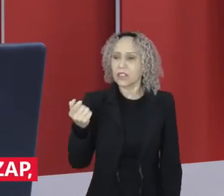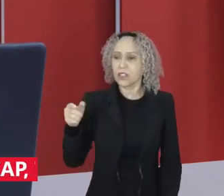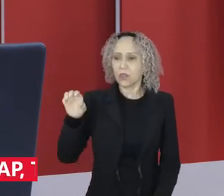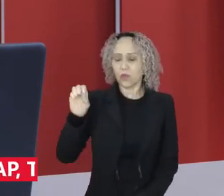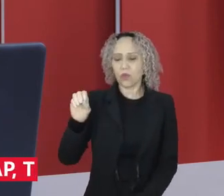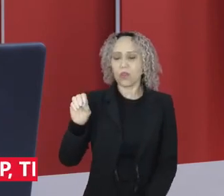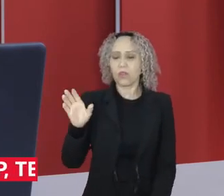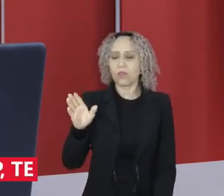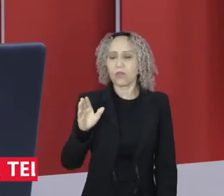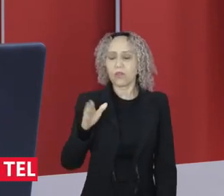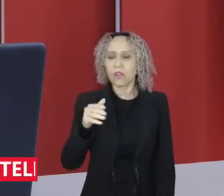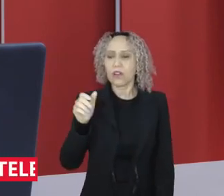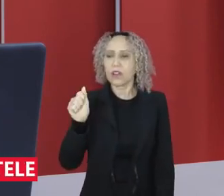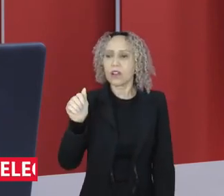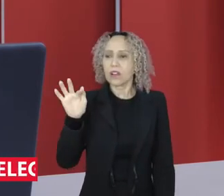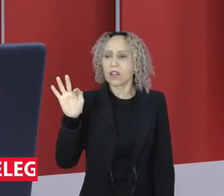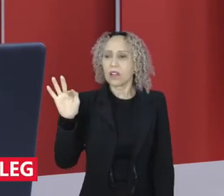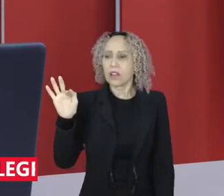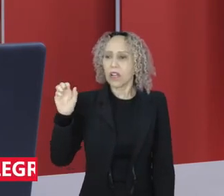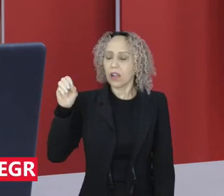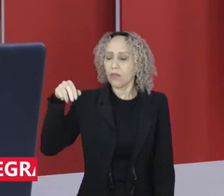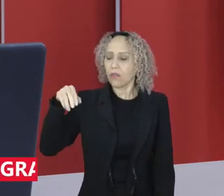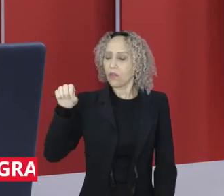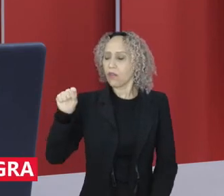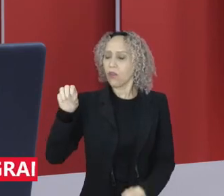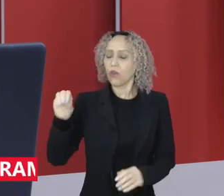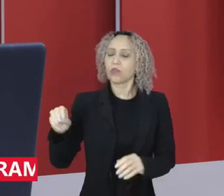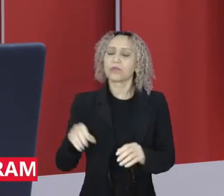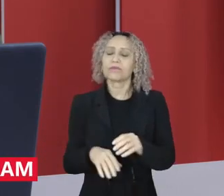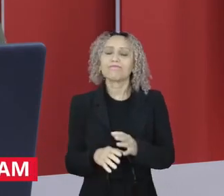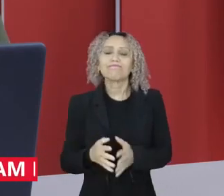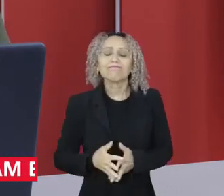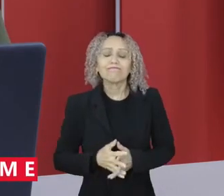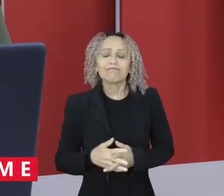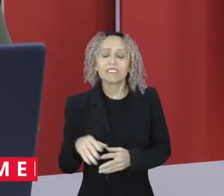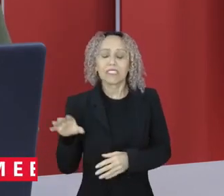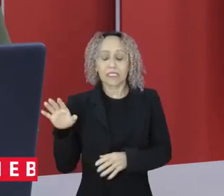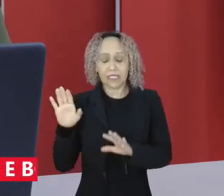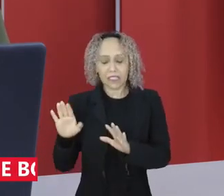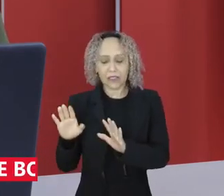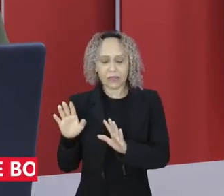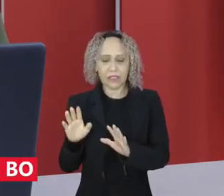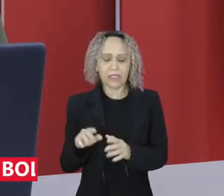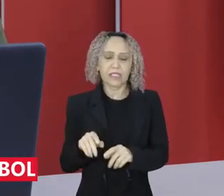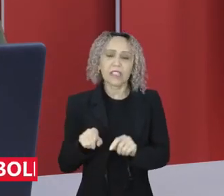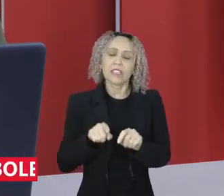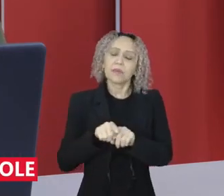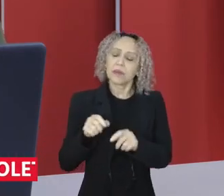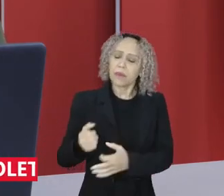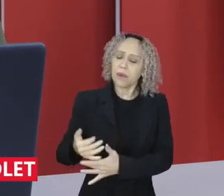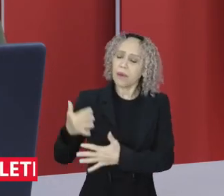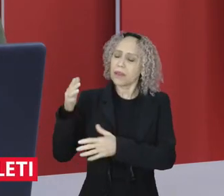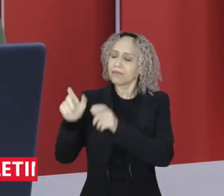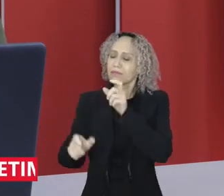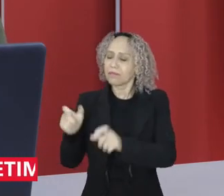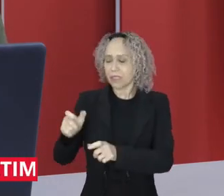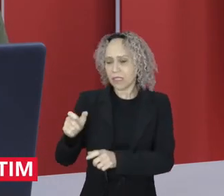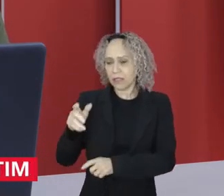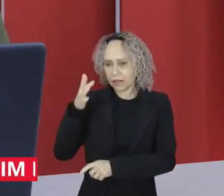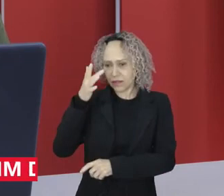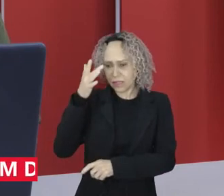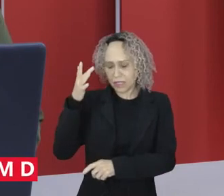Joana Dark, do Espírito Santo Perim também. A Jô Vizinha, lá de Niterói, Rio de Janeiro. Valmério de Holanda, lá de